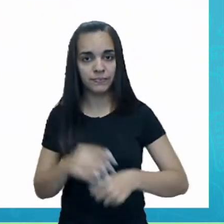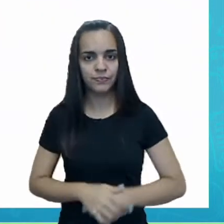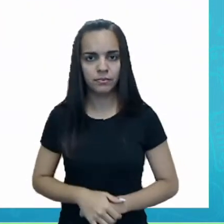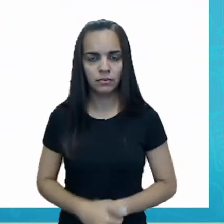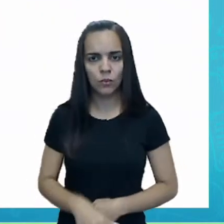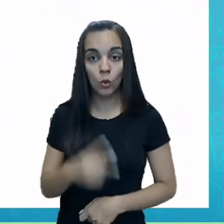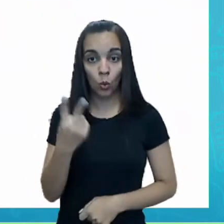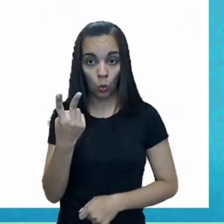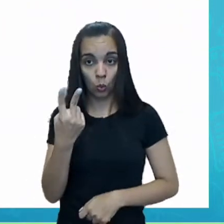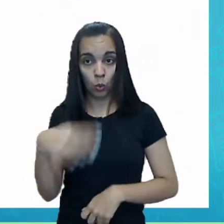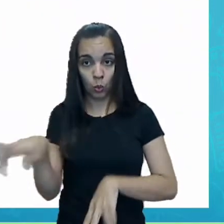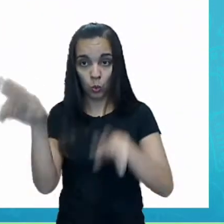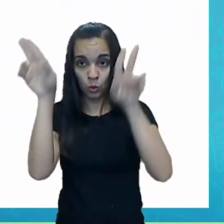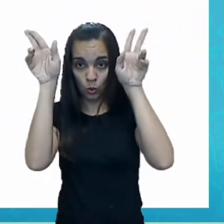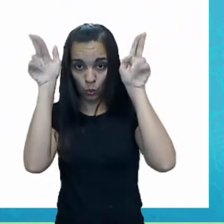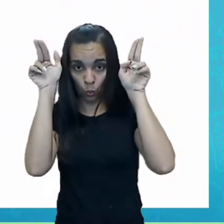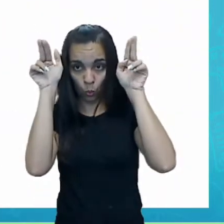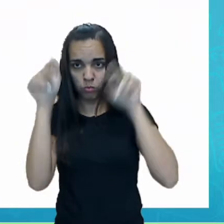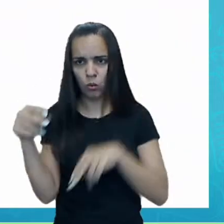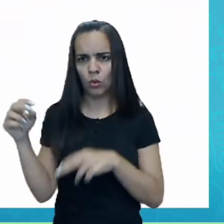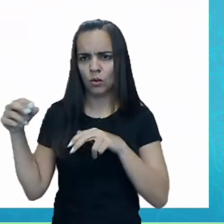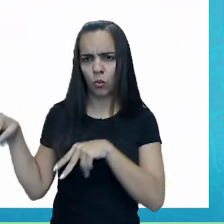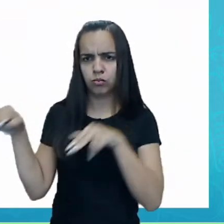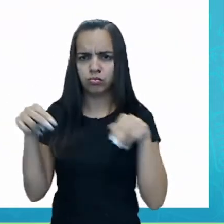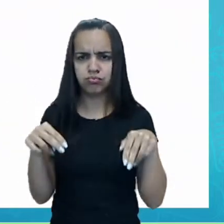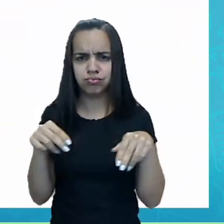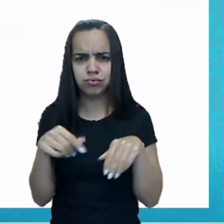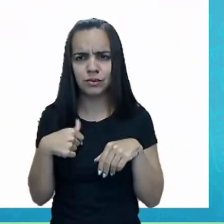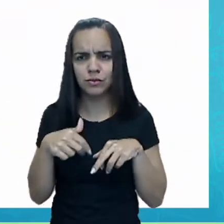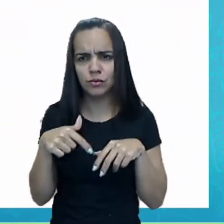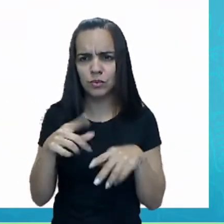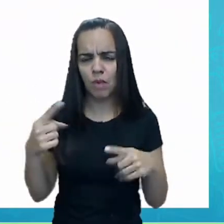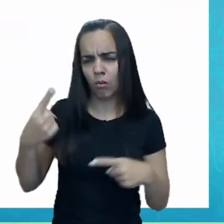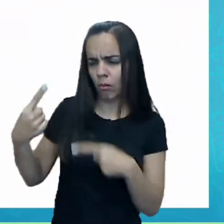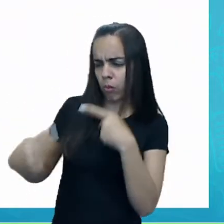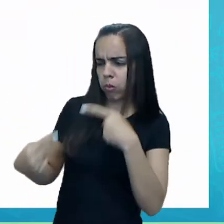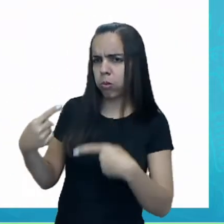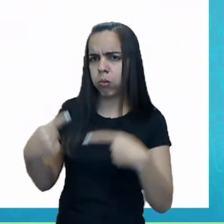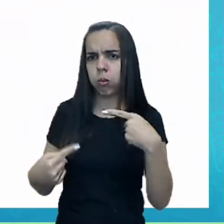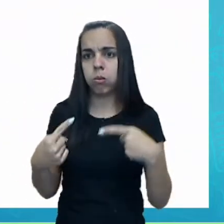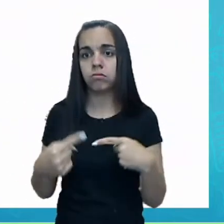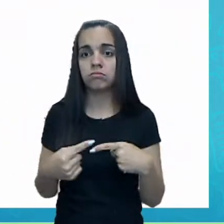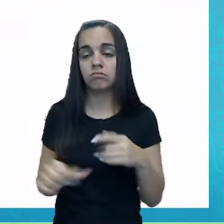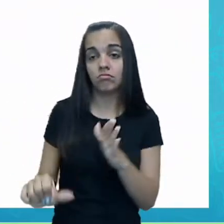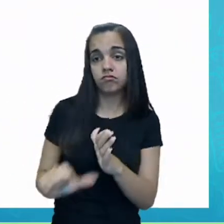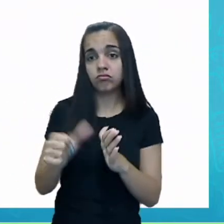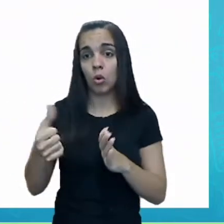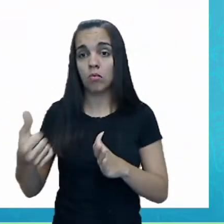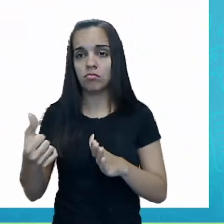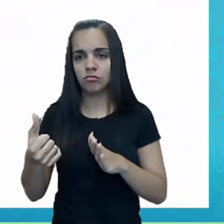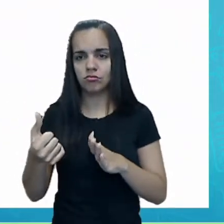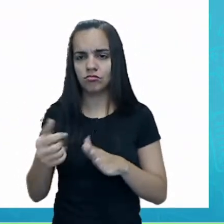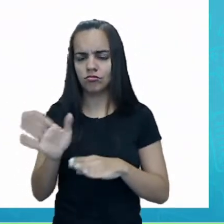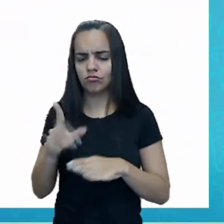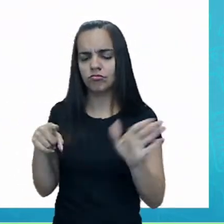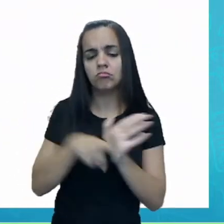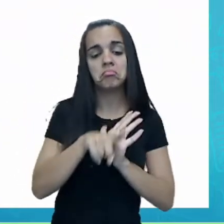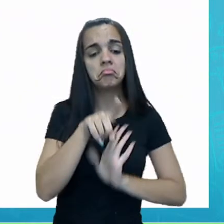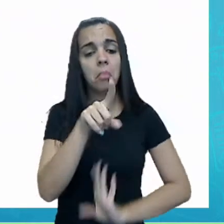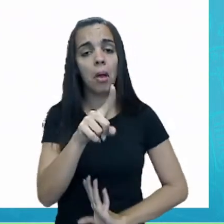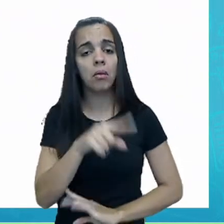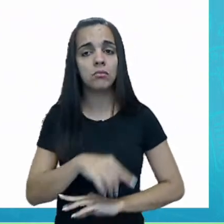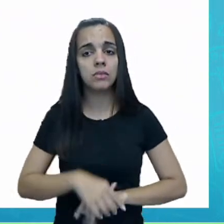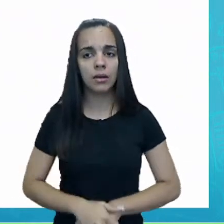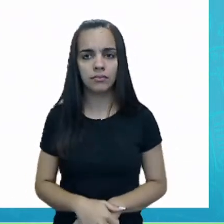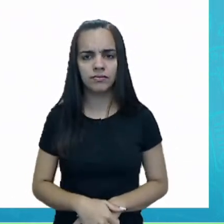Dois coelhos ligeiros disputaram para ver quem era o primeiro que iria perguntar.